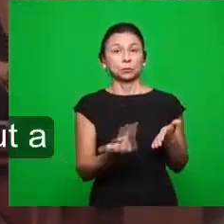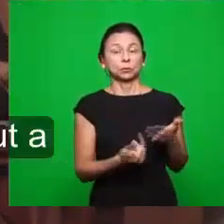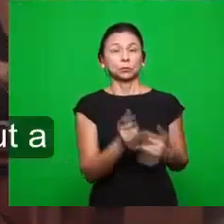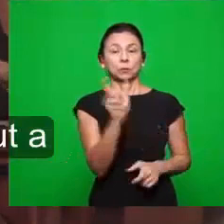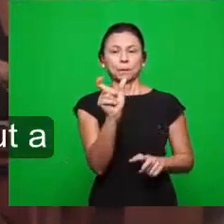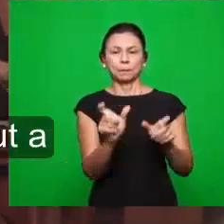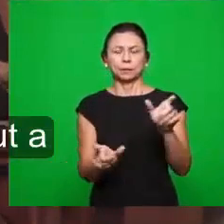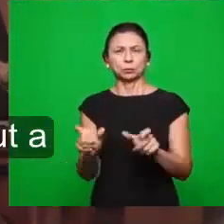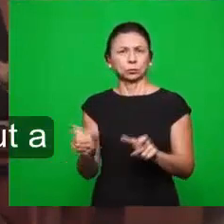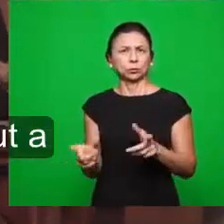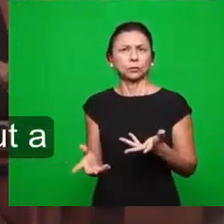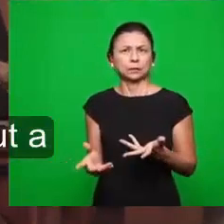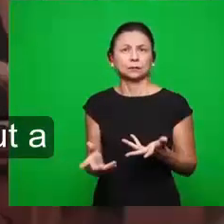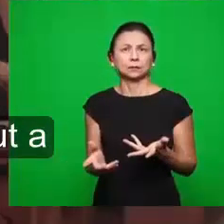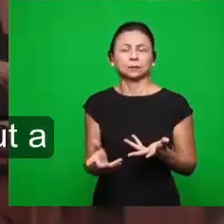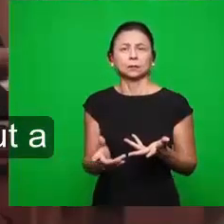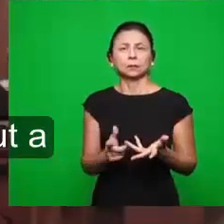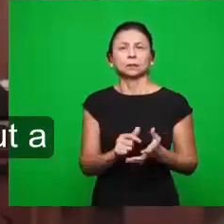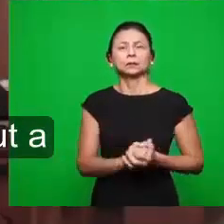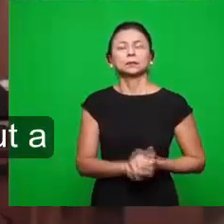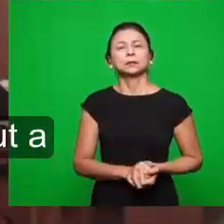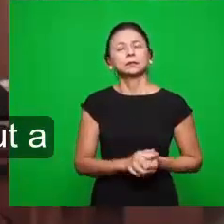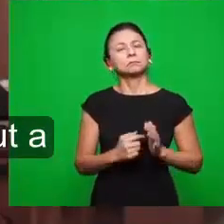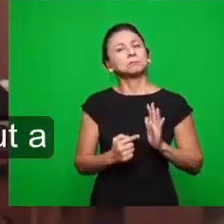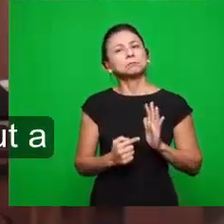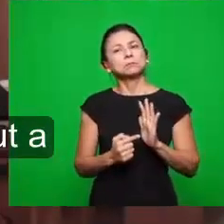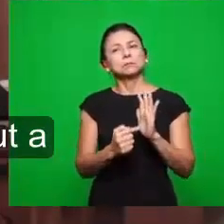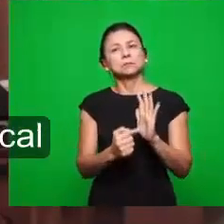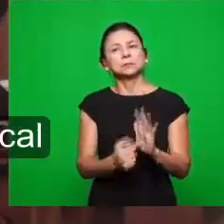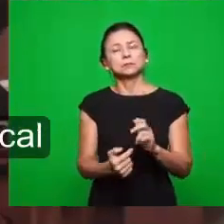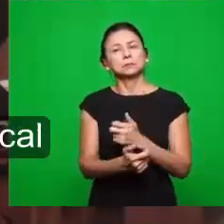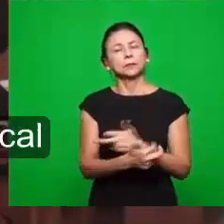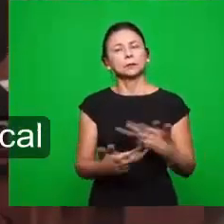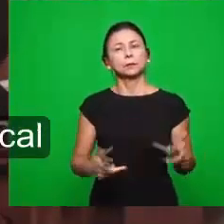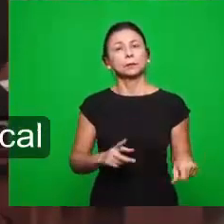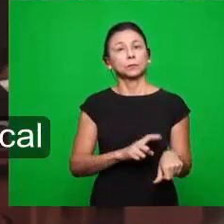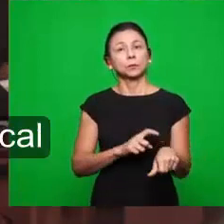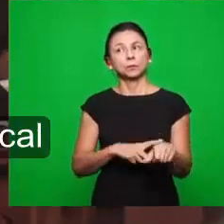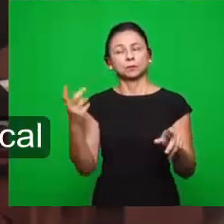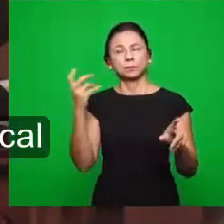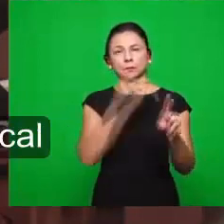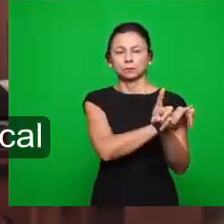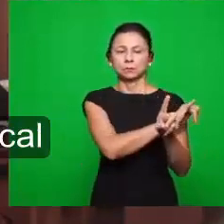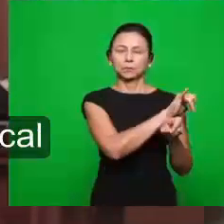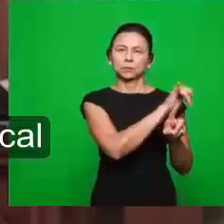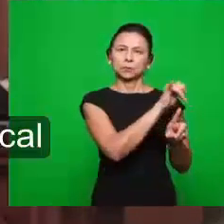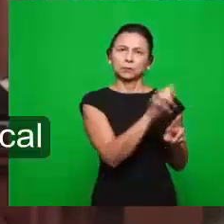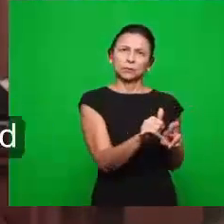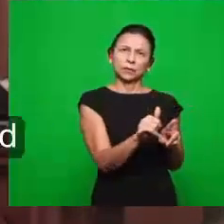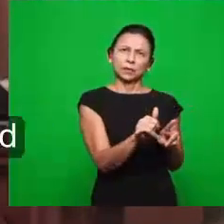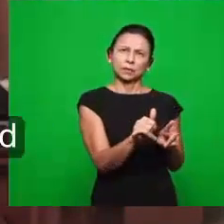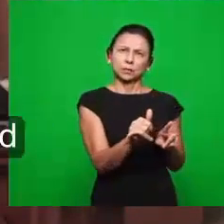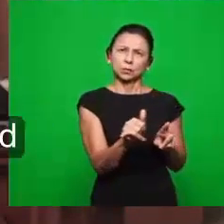e fazer certas identificações de um momento profético com aquilo que é